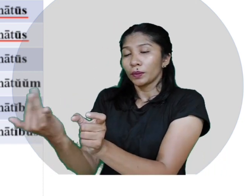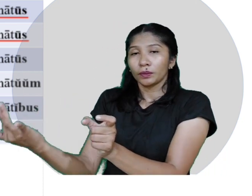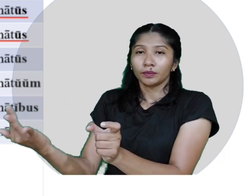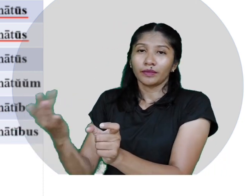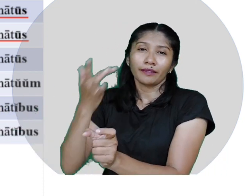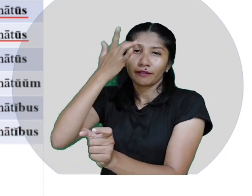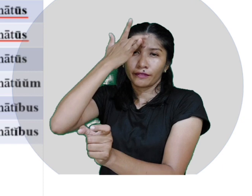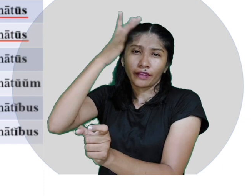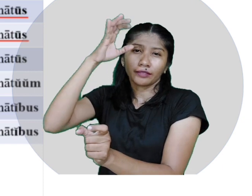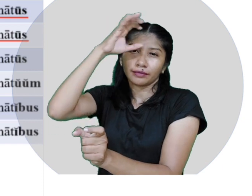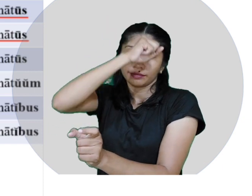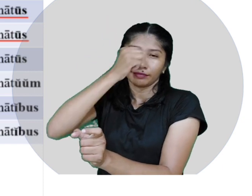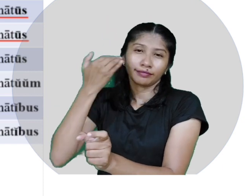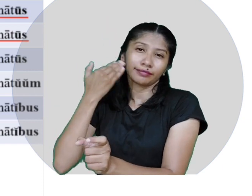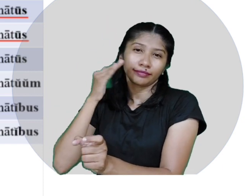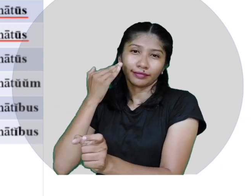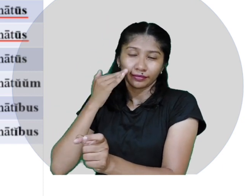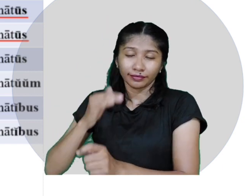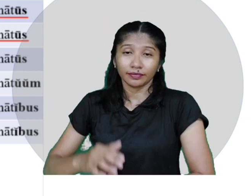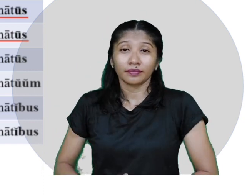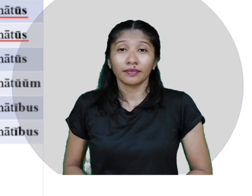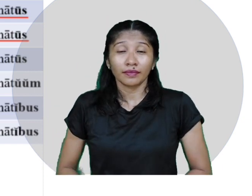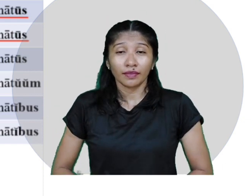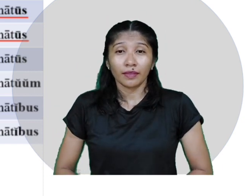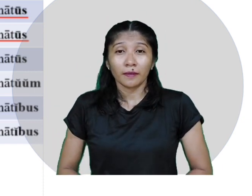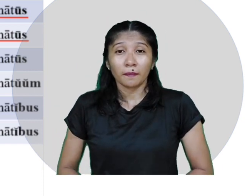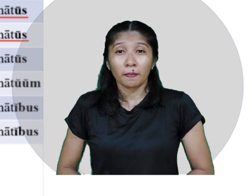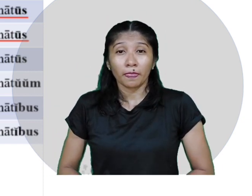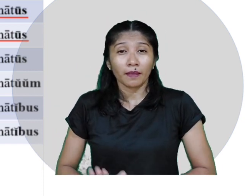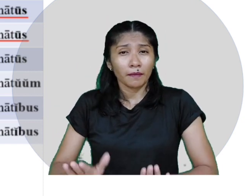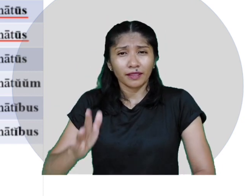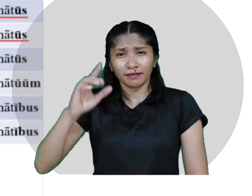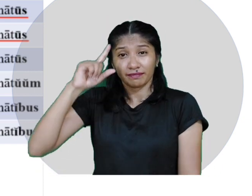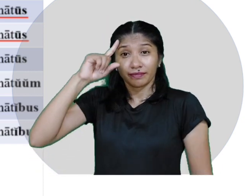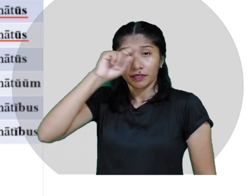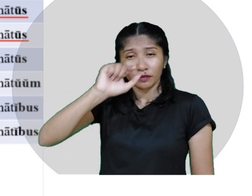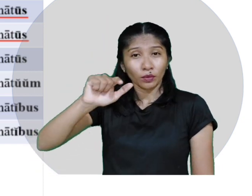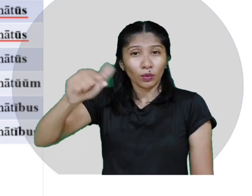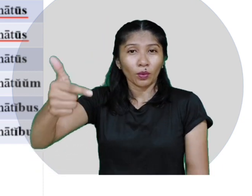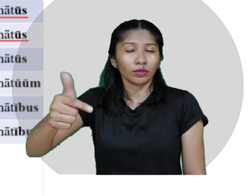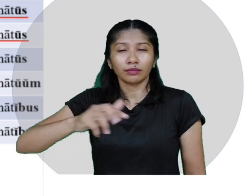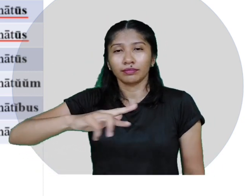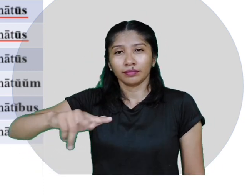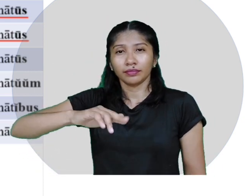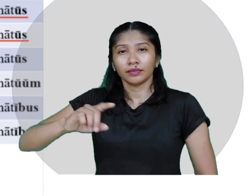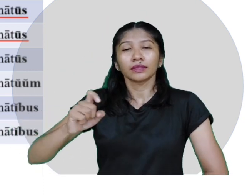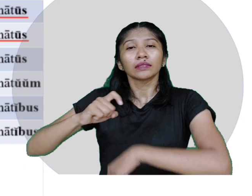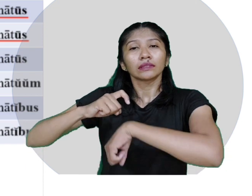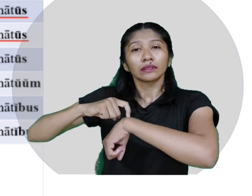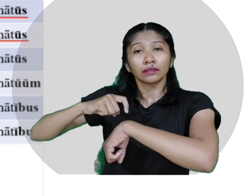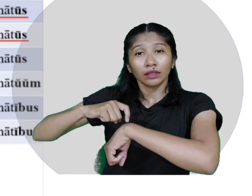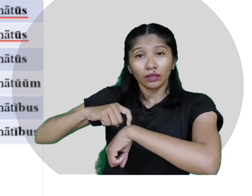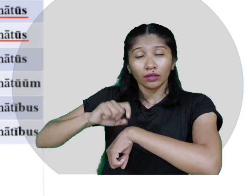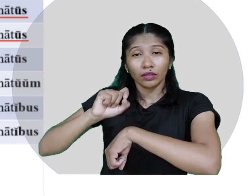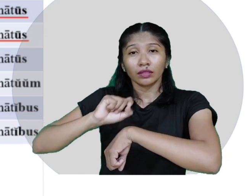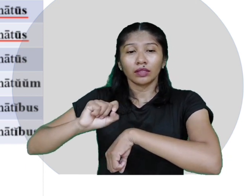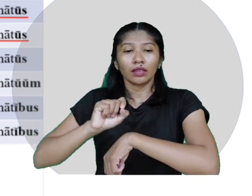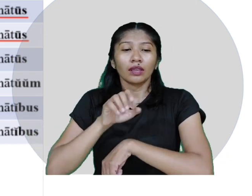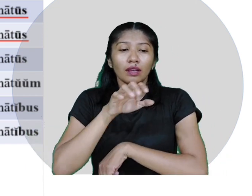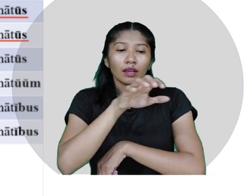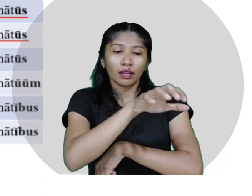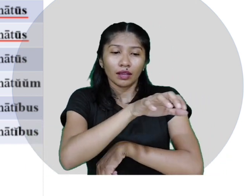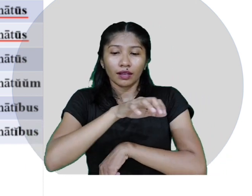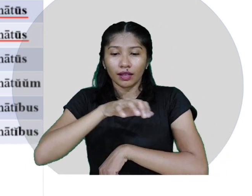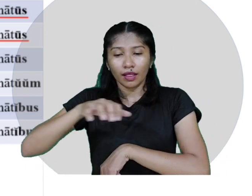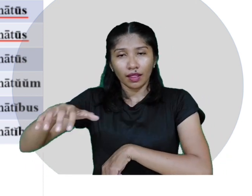Não teremos essa mesma dificuldade quando utilizarmos o senatus em acusativo, porque o acusativo